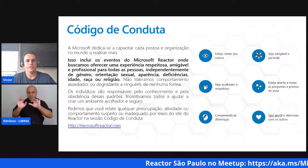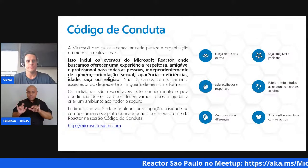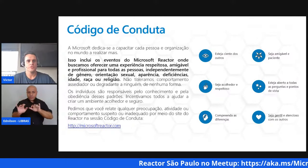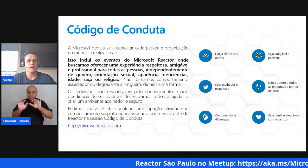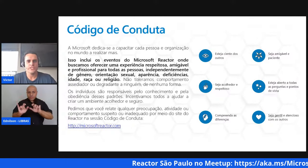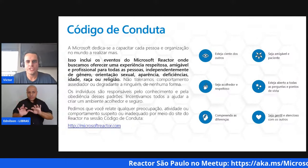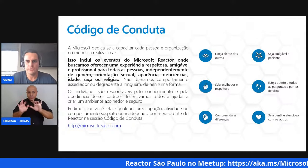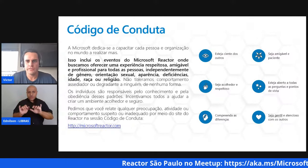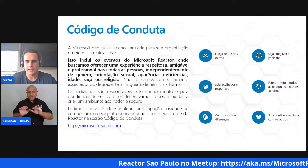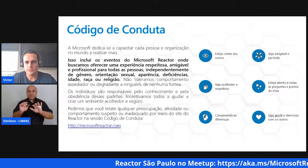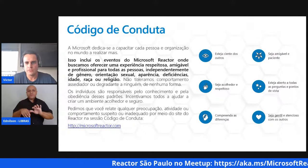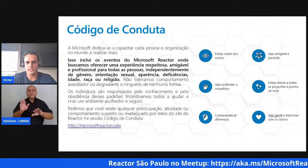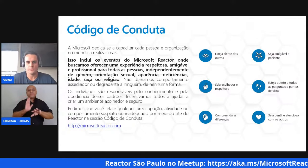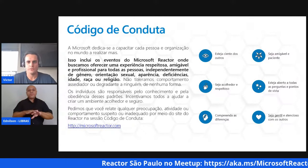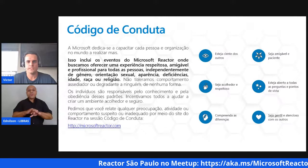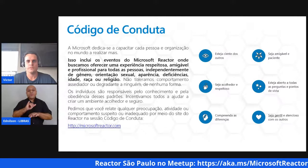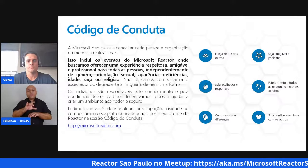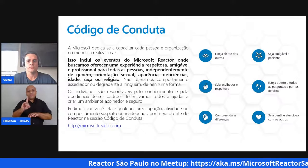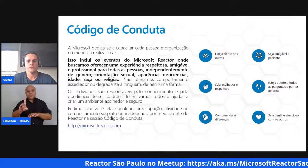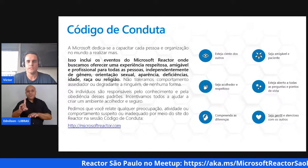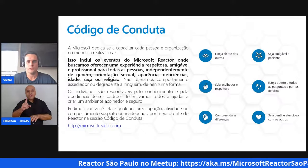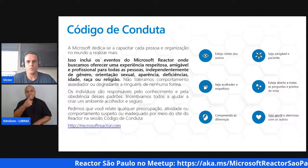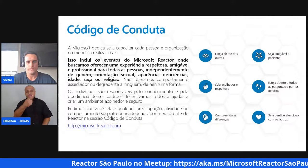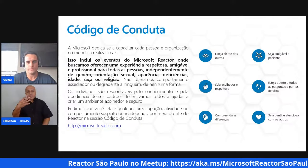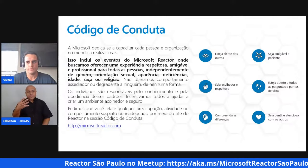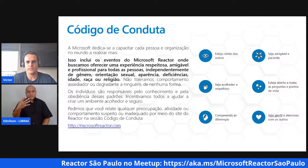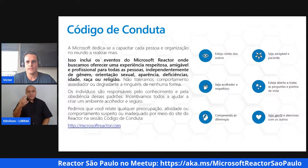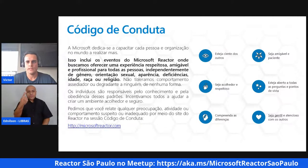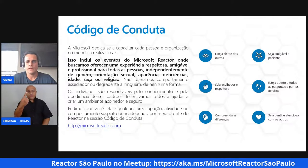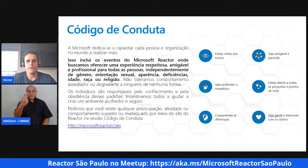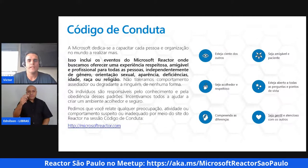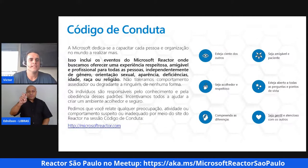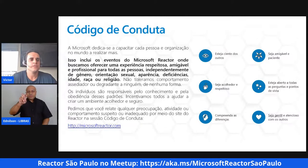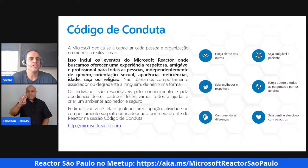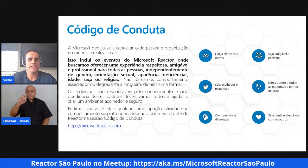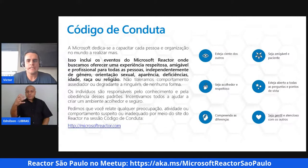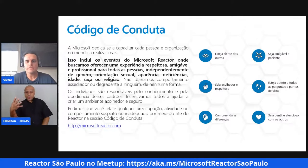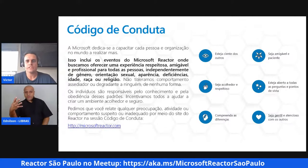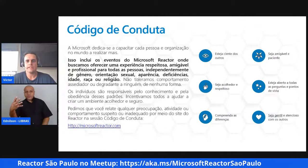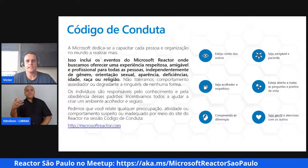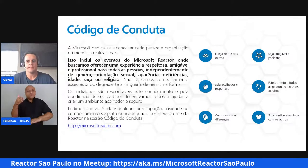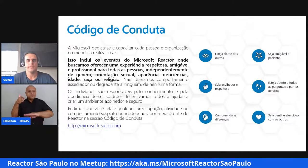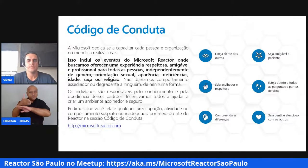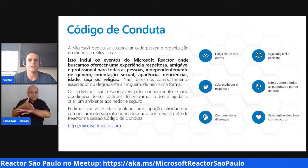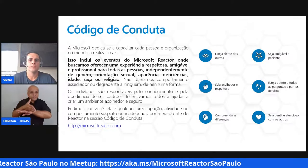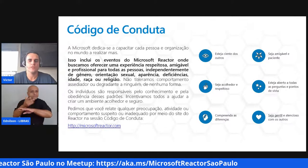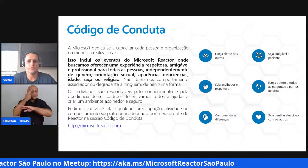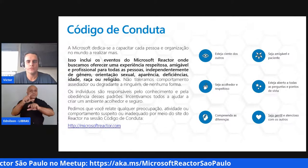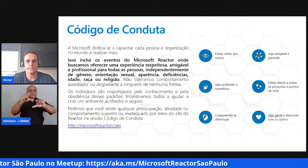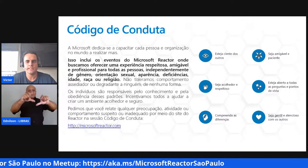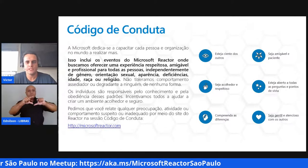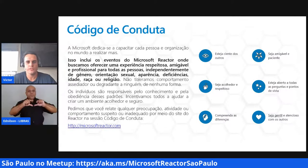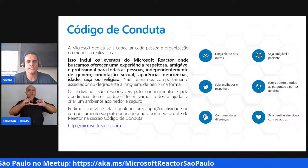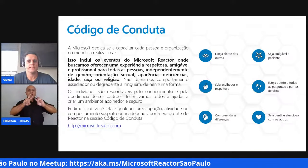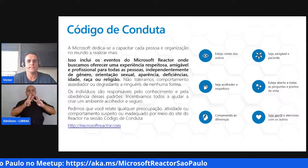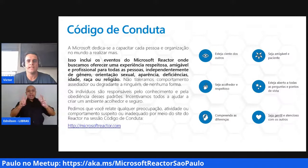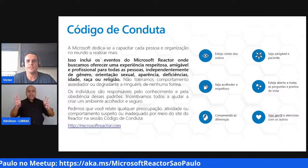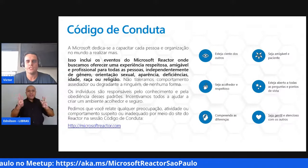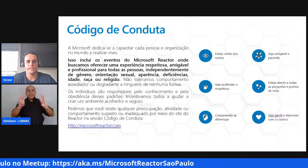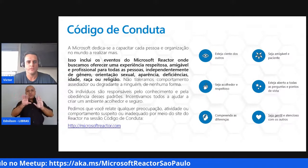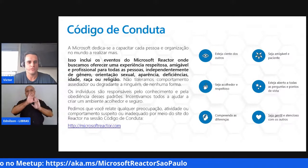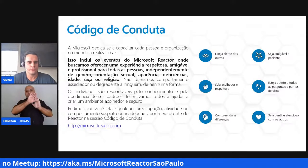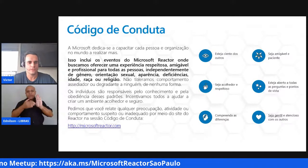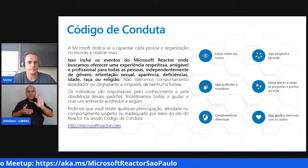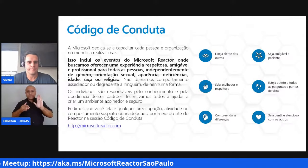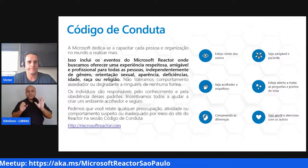informando o ID do evento, 14154. Ao realizar o check-in, você vai receber links com conteúdos para sessões dessa série de